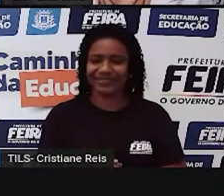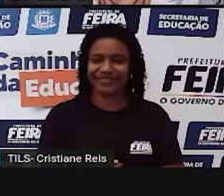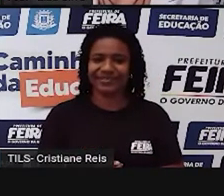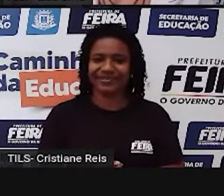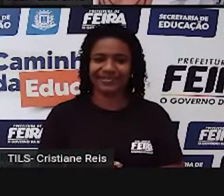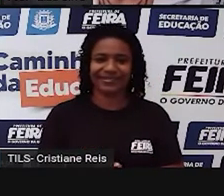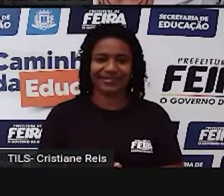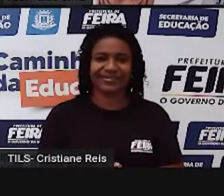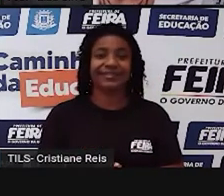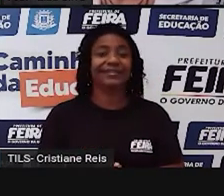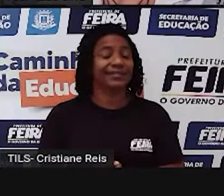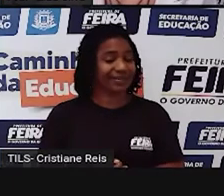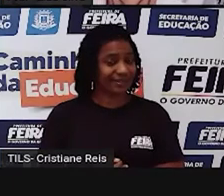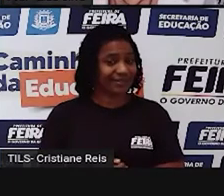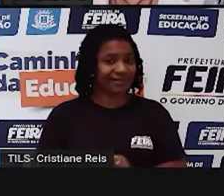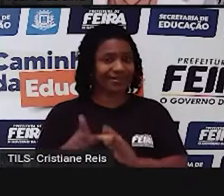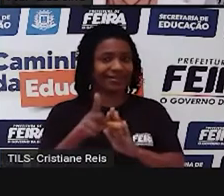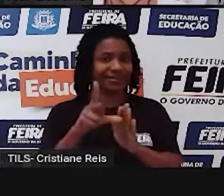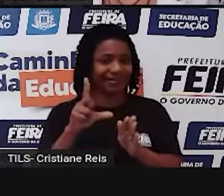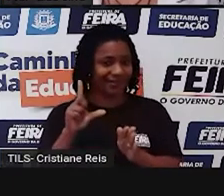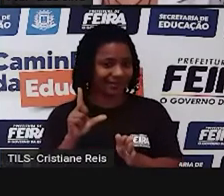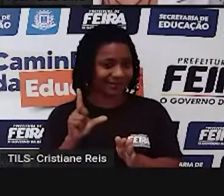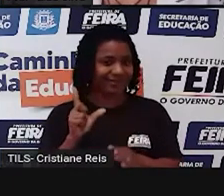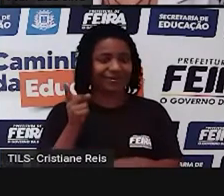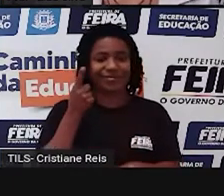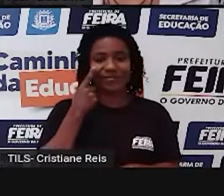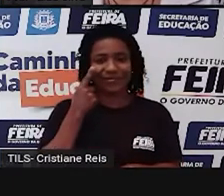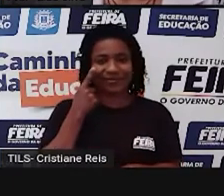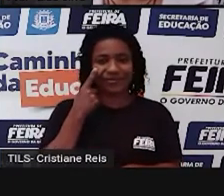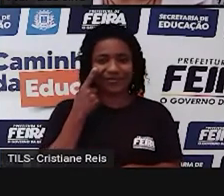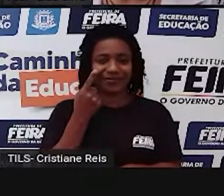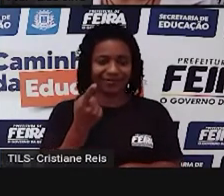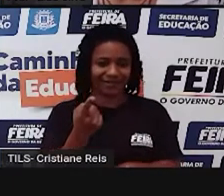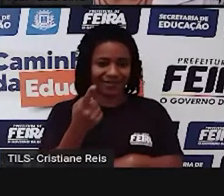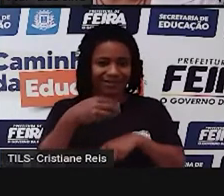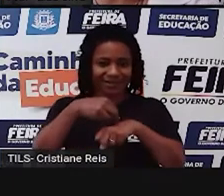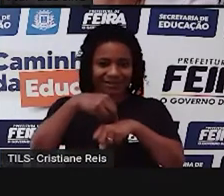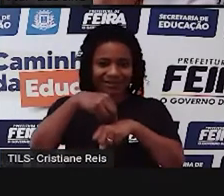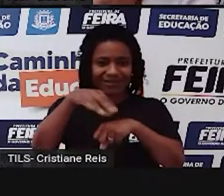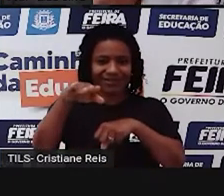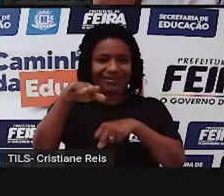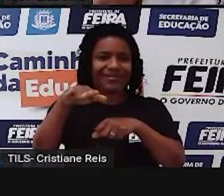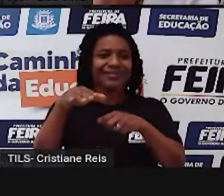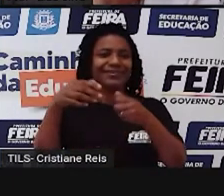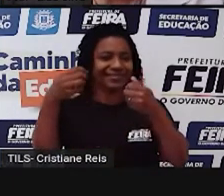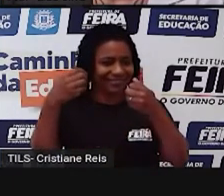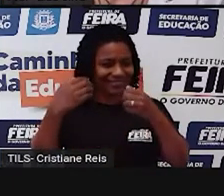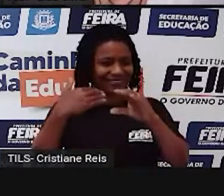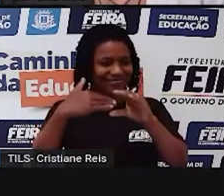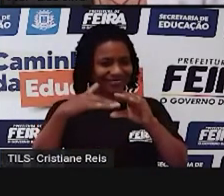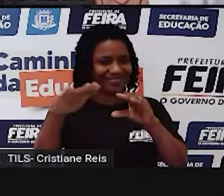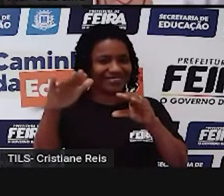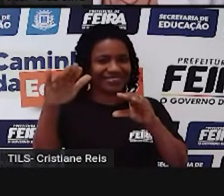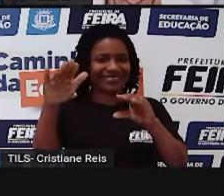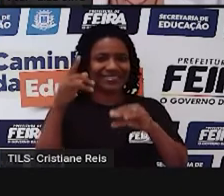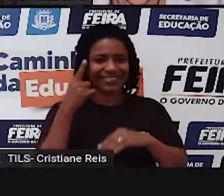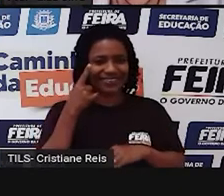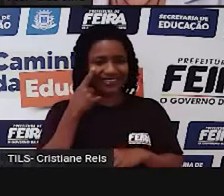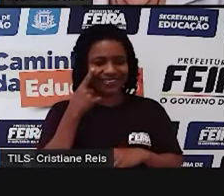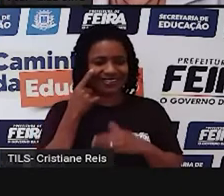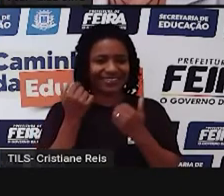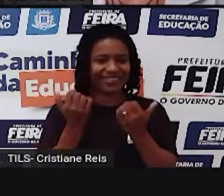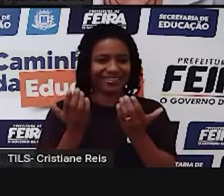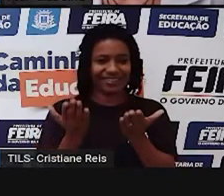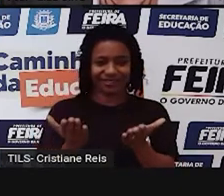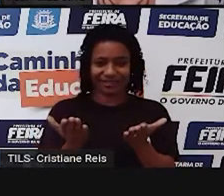Mas antes, quero começar deixando uma mensagem legal para vocês. Vamos ler